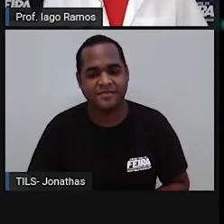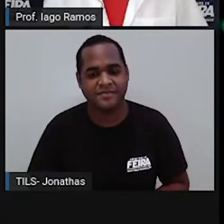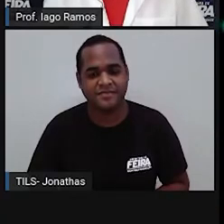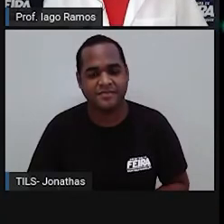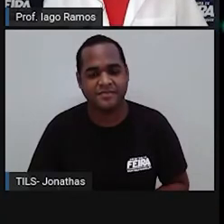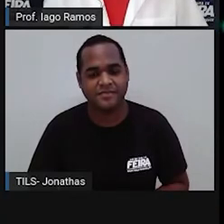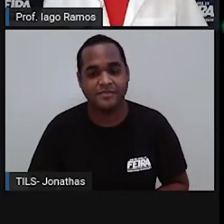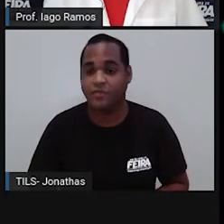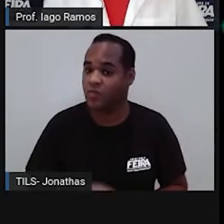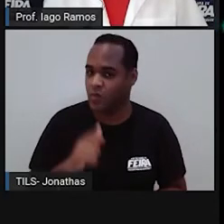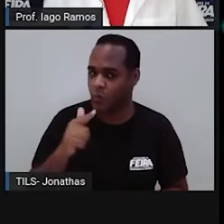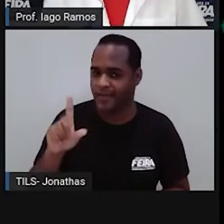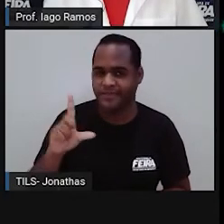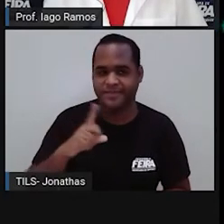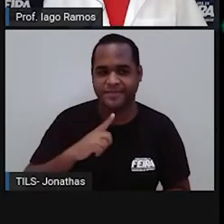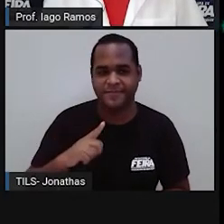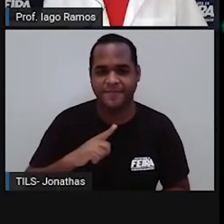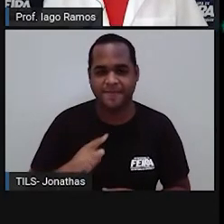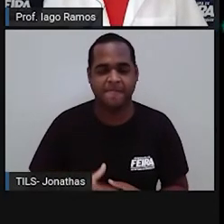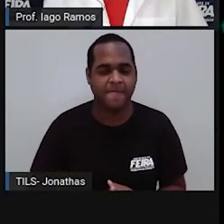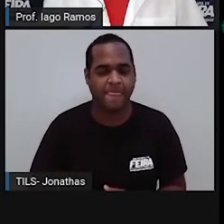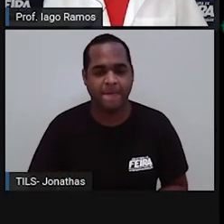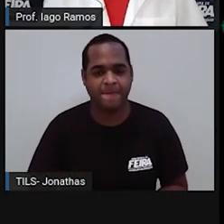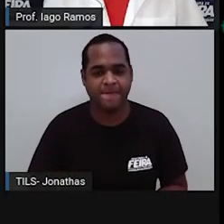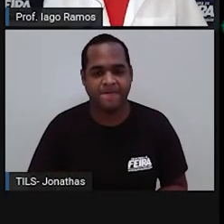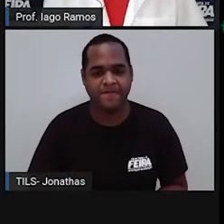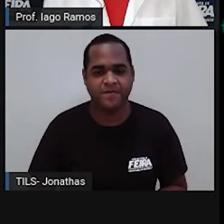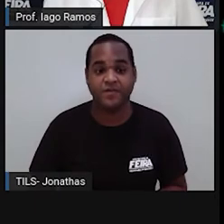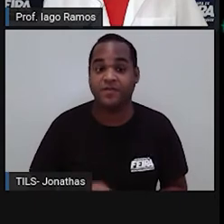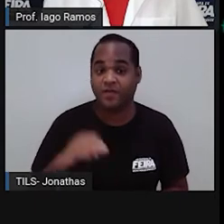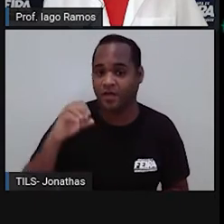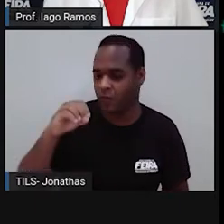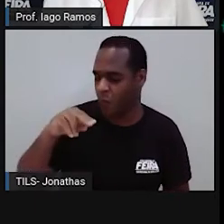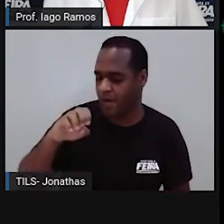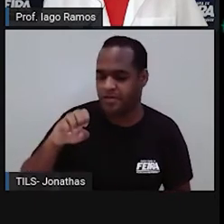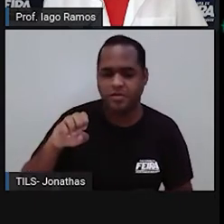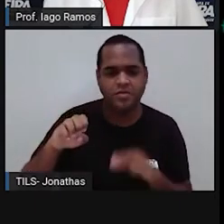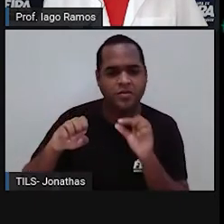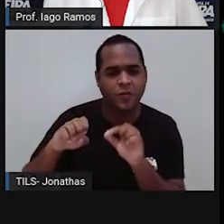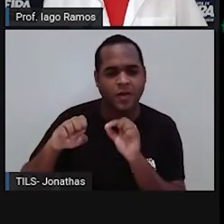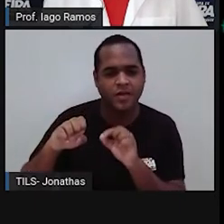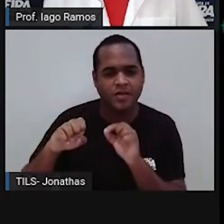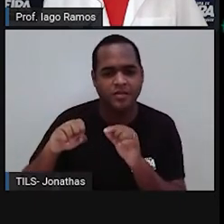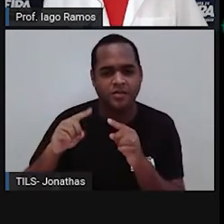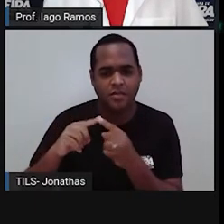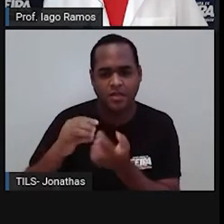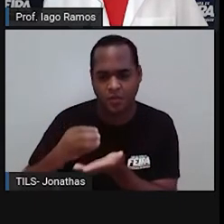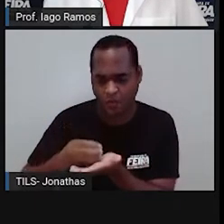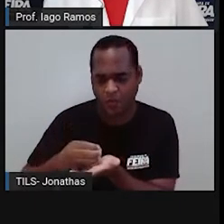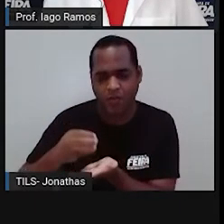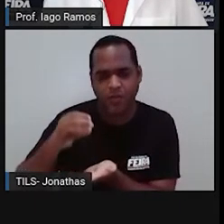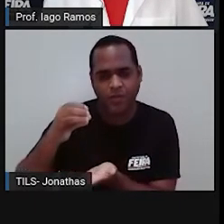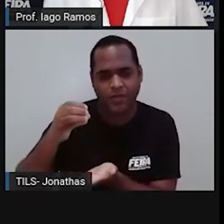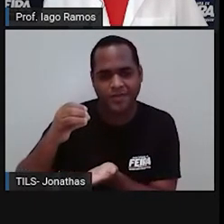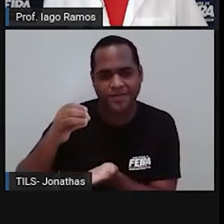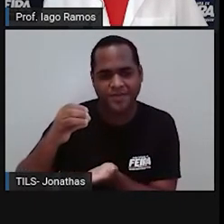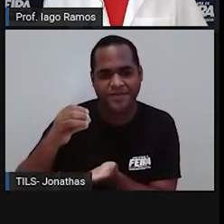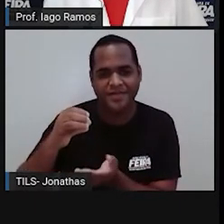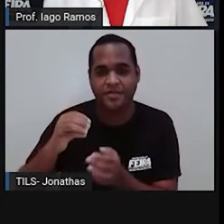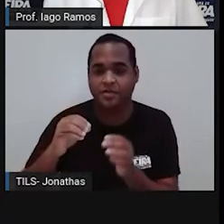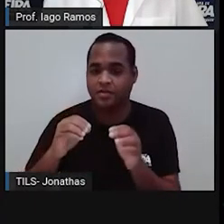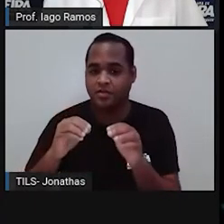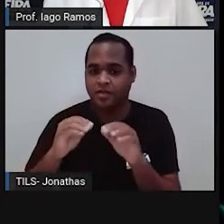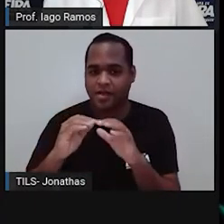Próxima fase. O cone é um... Coliedro, corpo redondo? Corpo redondo.